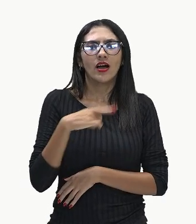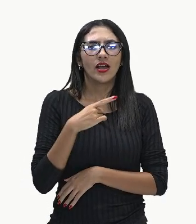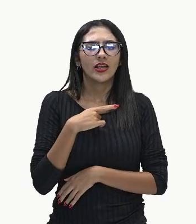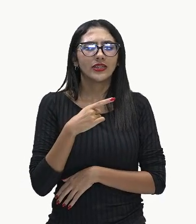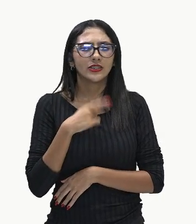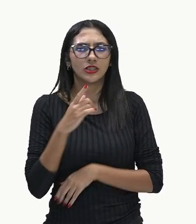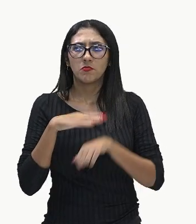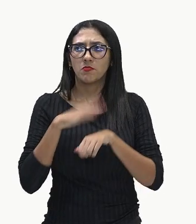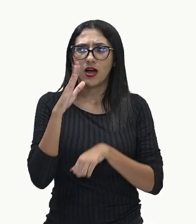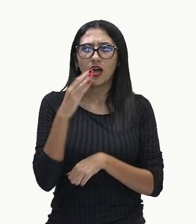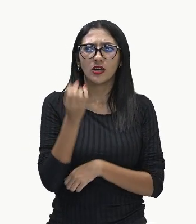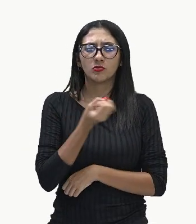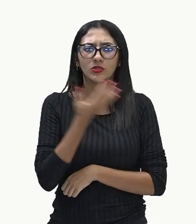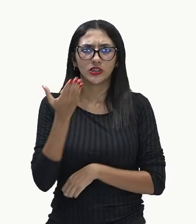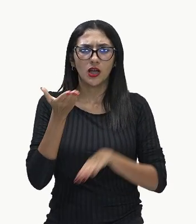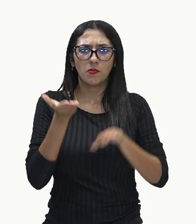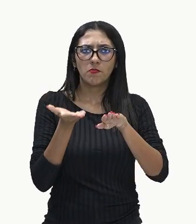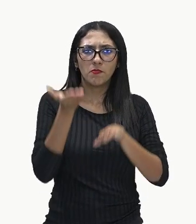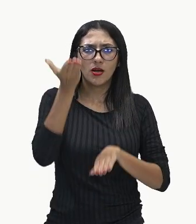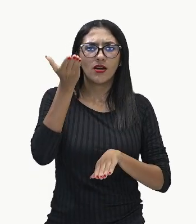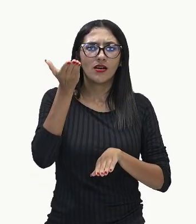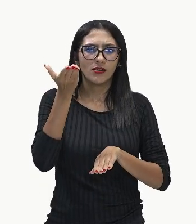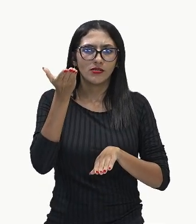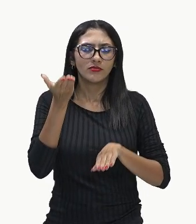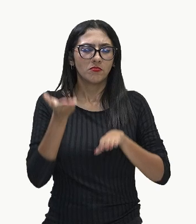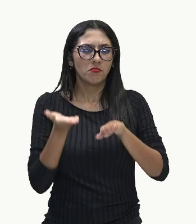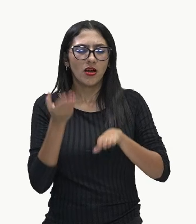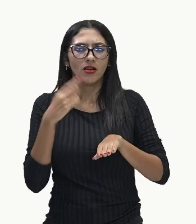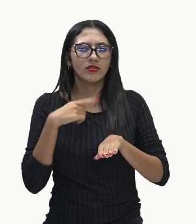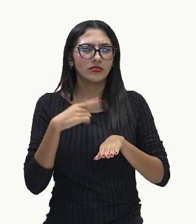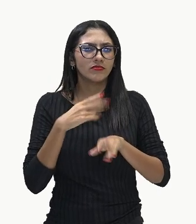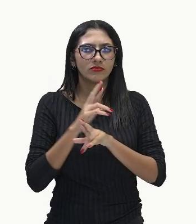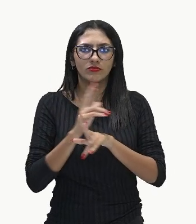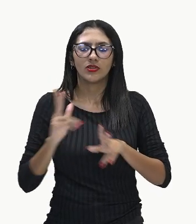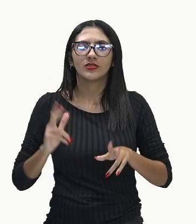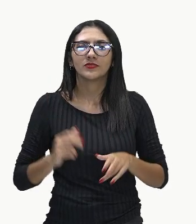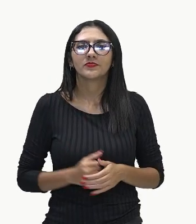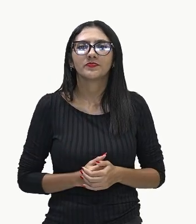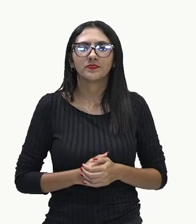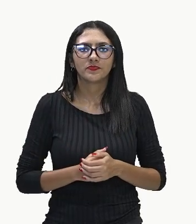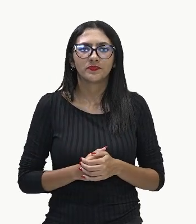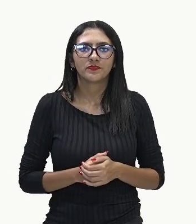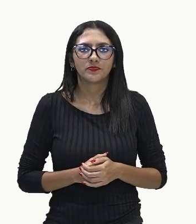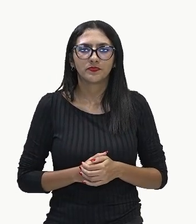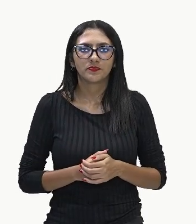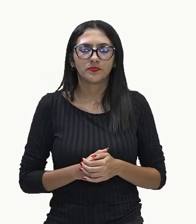eixo vertical, o que é uma incorreção, pois, como a metade é 75,